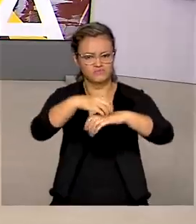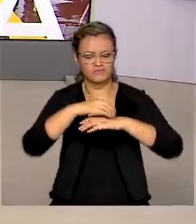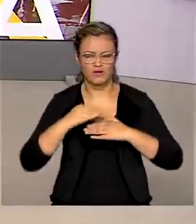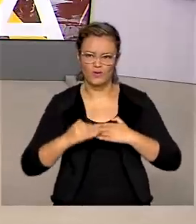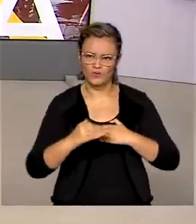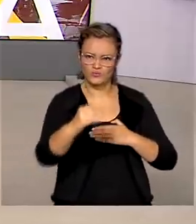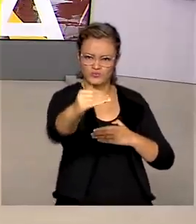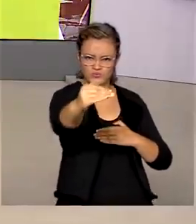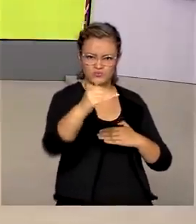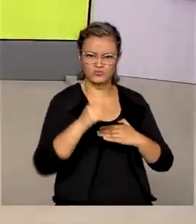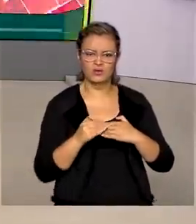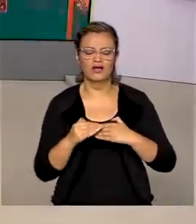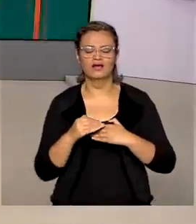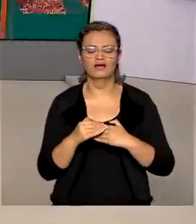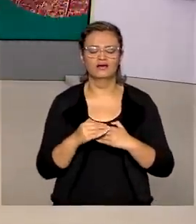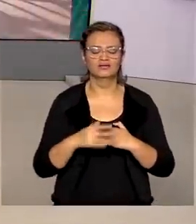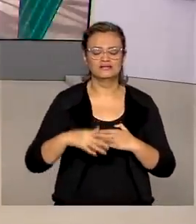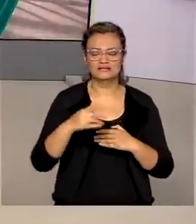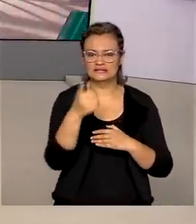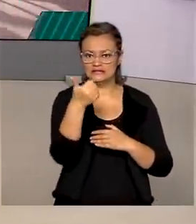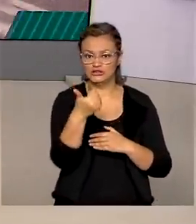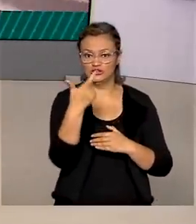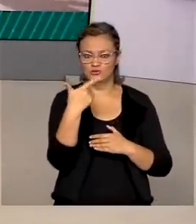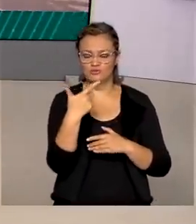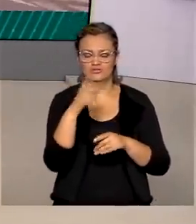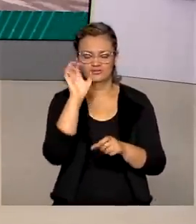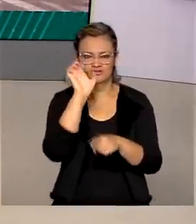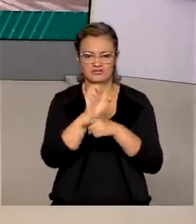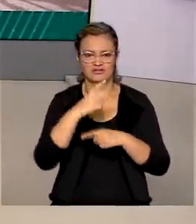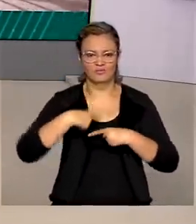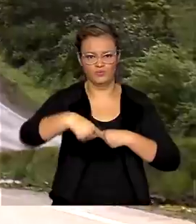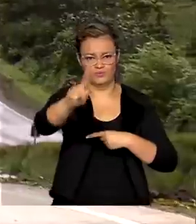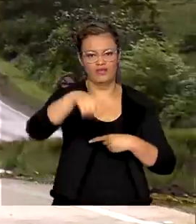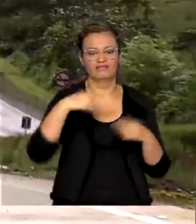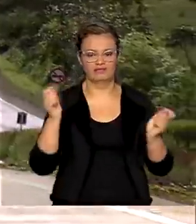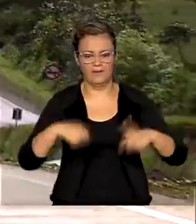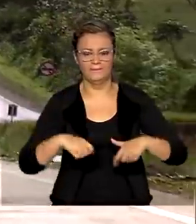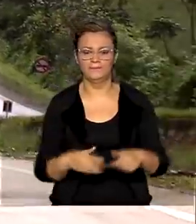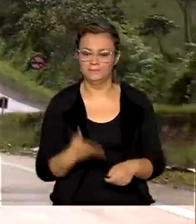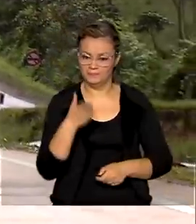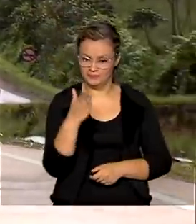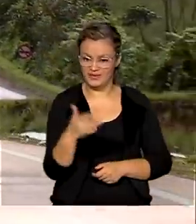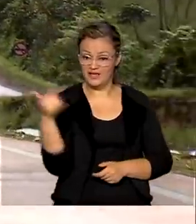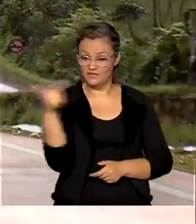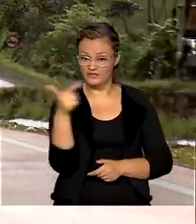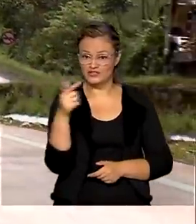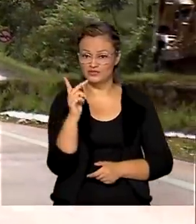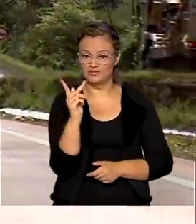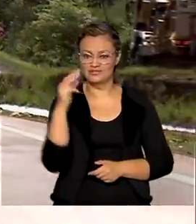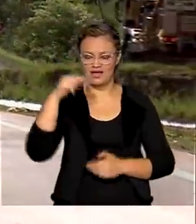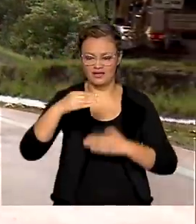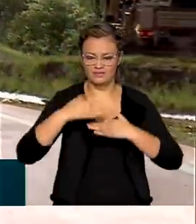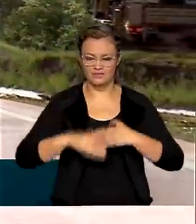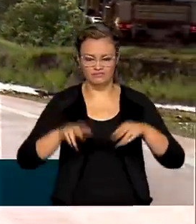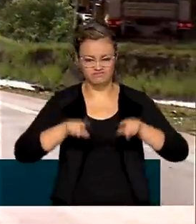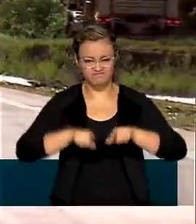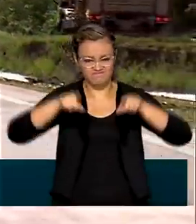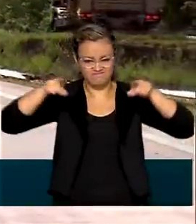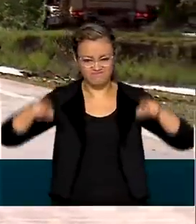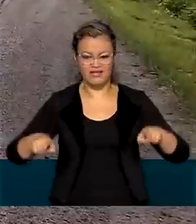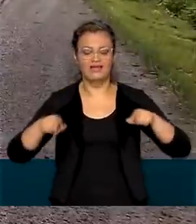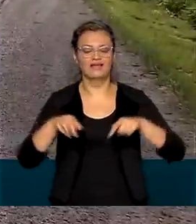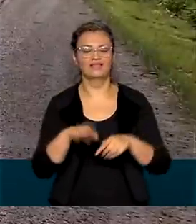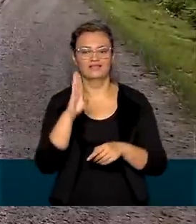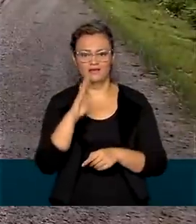o Brasil de norte a sul, atravessando 12 estados. Mais 22 quilômetros de rodovias duplicadas na BR